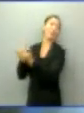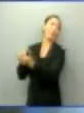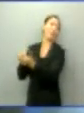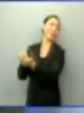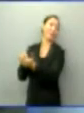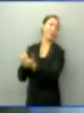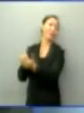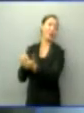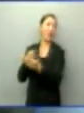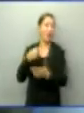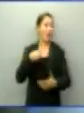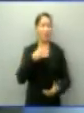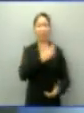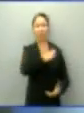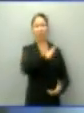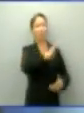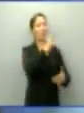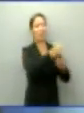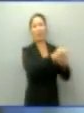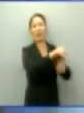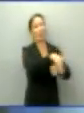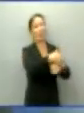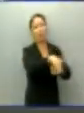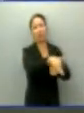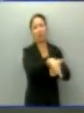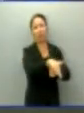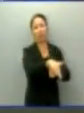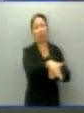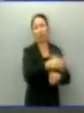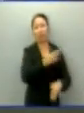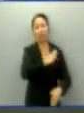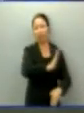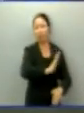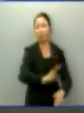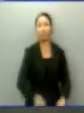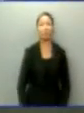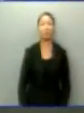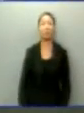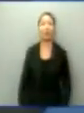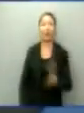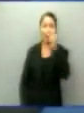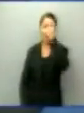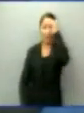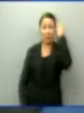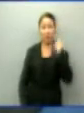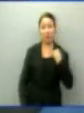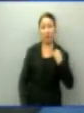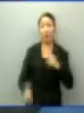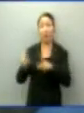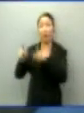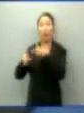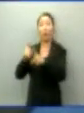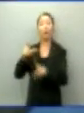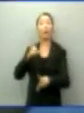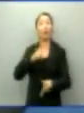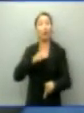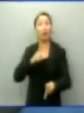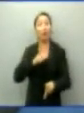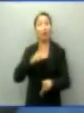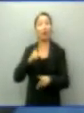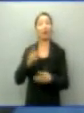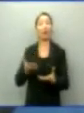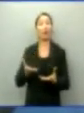termineitamente contra esse investimento dessas parcerias público-privadas. Tempo, candidato, tréplica de Janete Riva. O cidadão quer um atendimento, uma